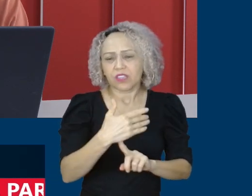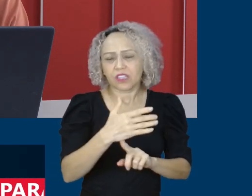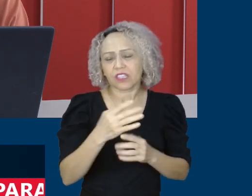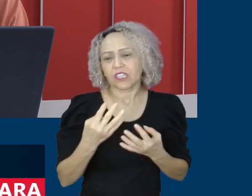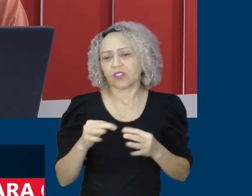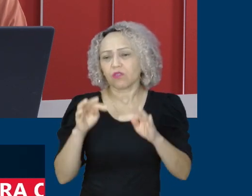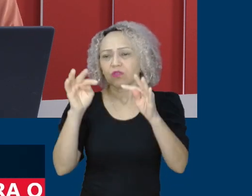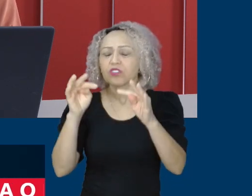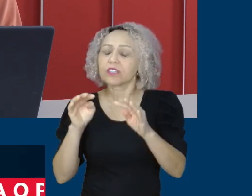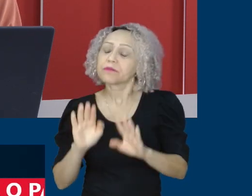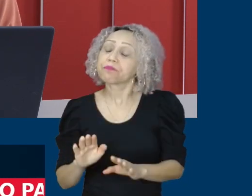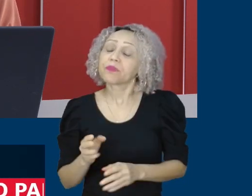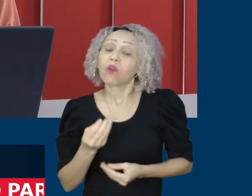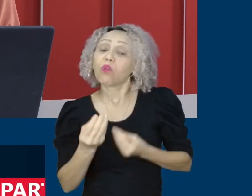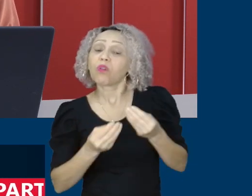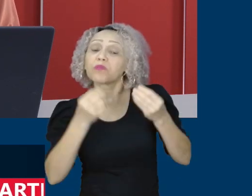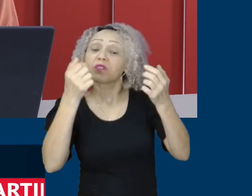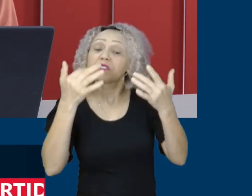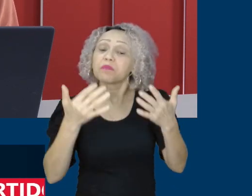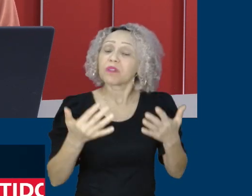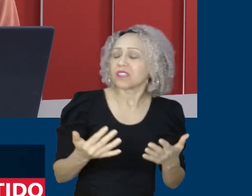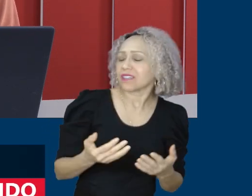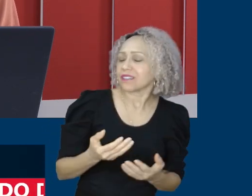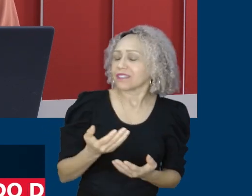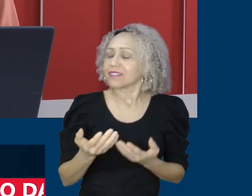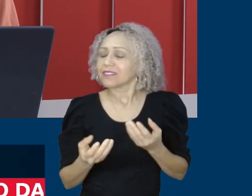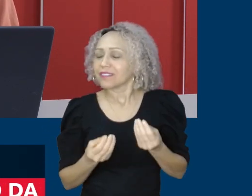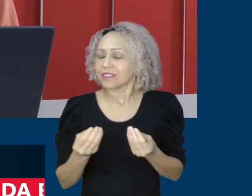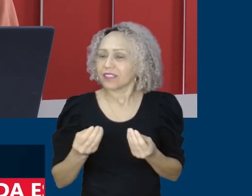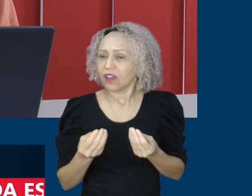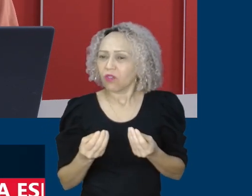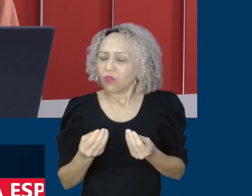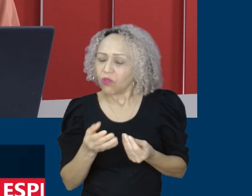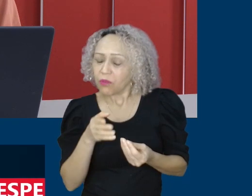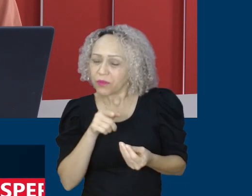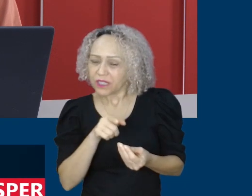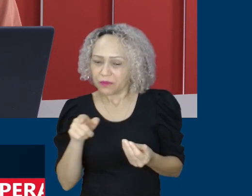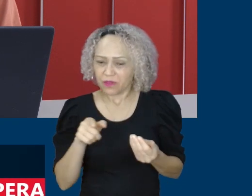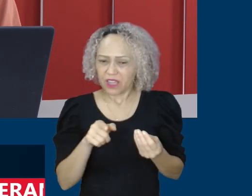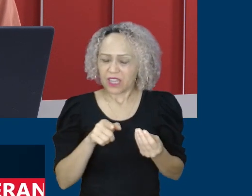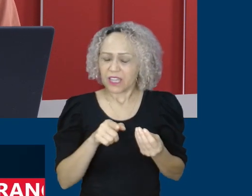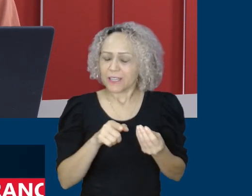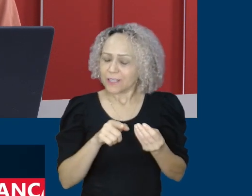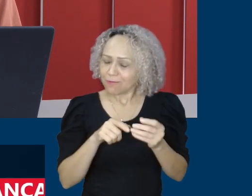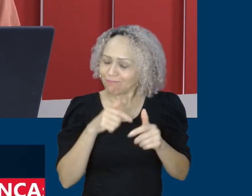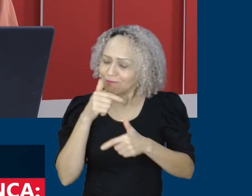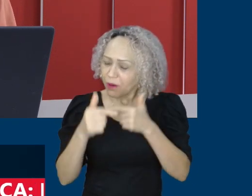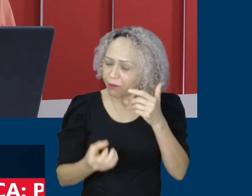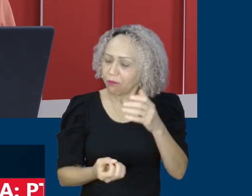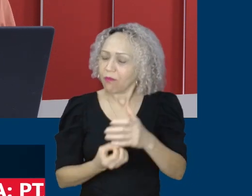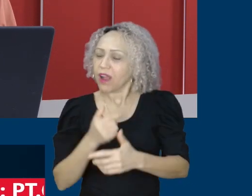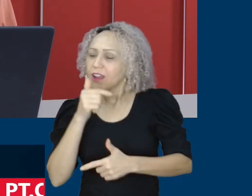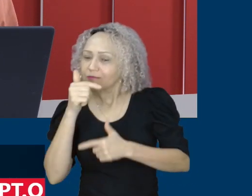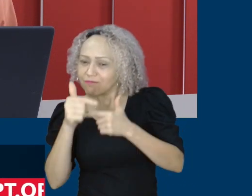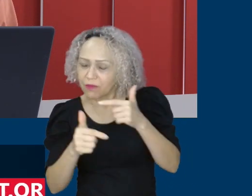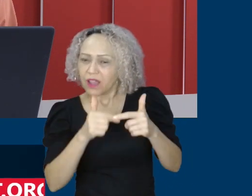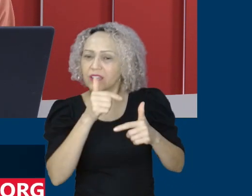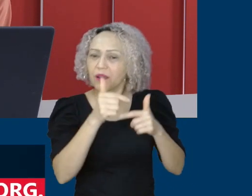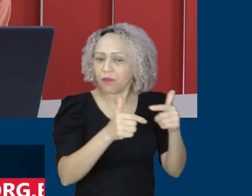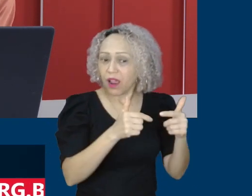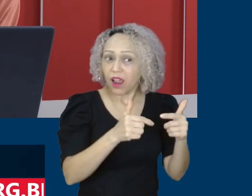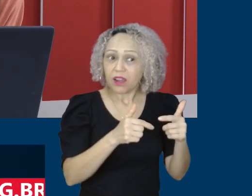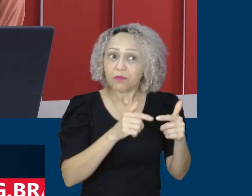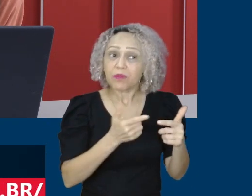qualidade no país, que são necessários para atender em especial as expectativas da juventude por melhores salários e também